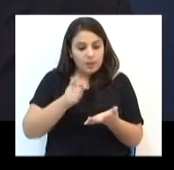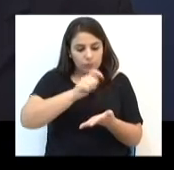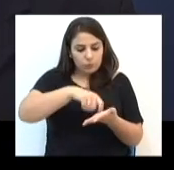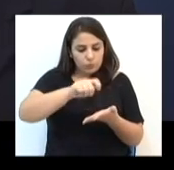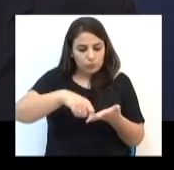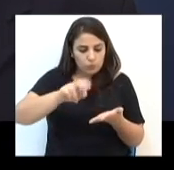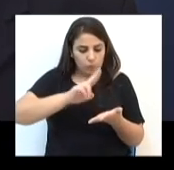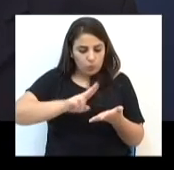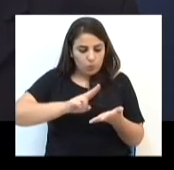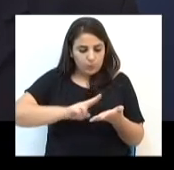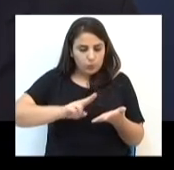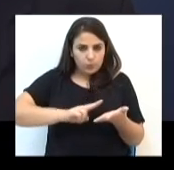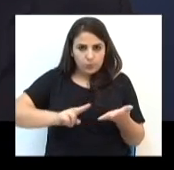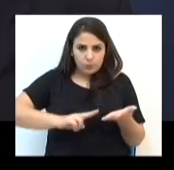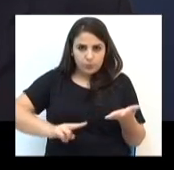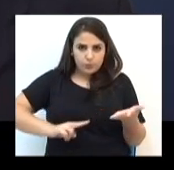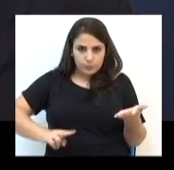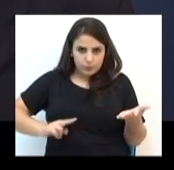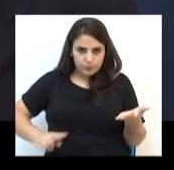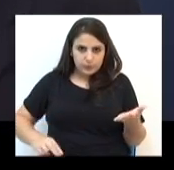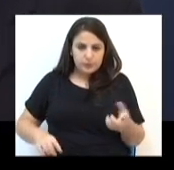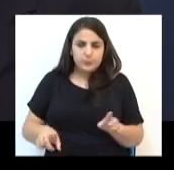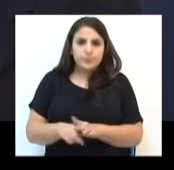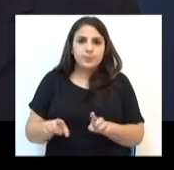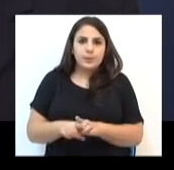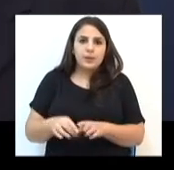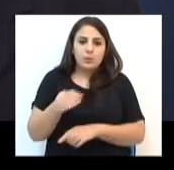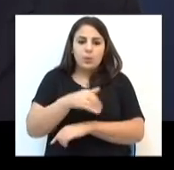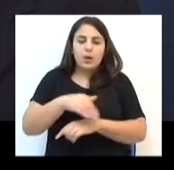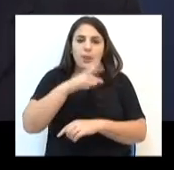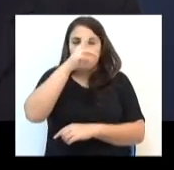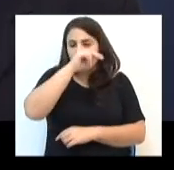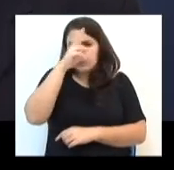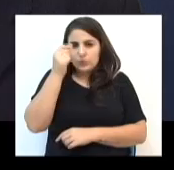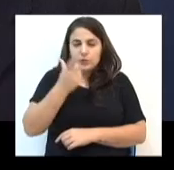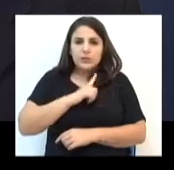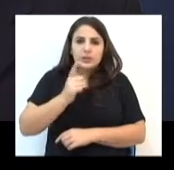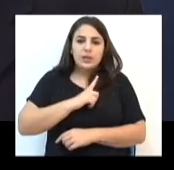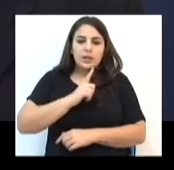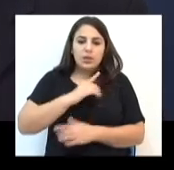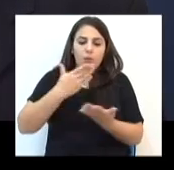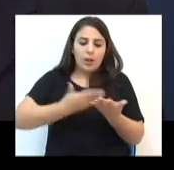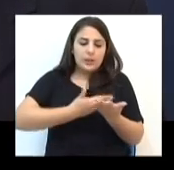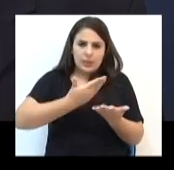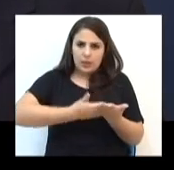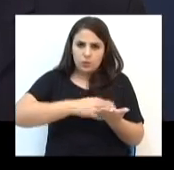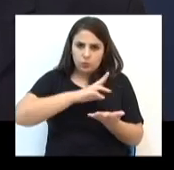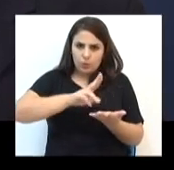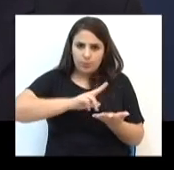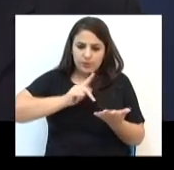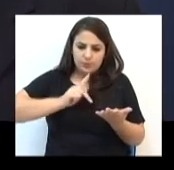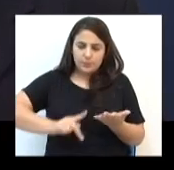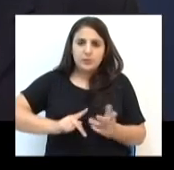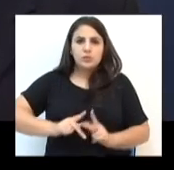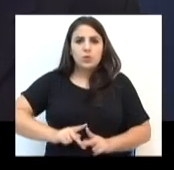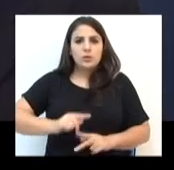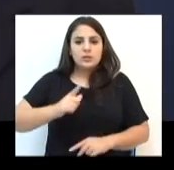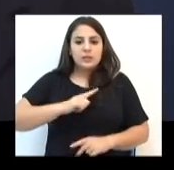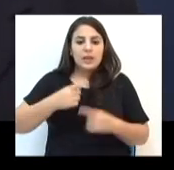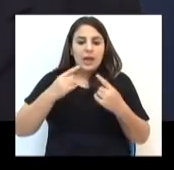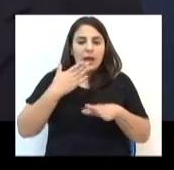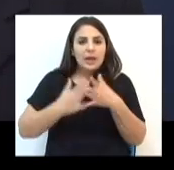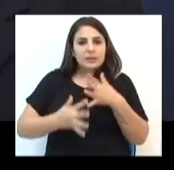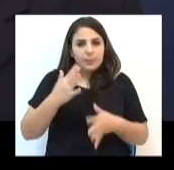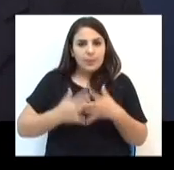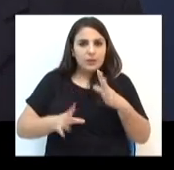Anotados seus nomes, anotados o seu endereço, e a prefeitura ter aí um catálogo com aquelas pessoas que